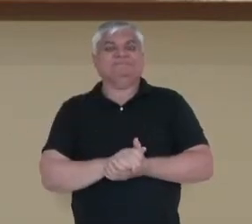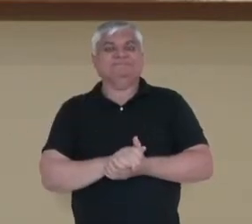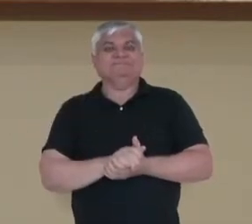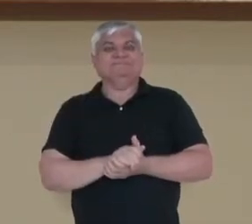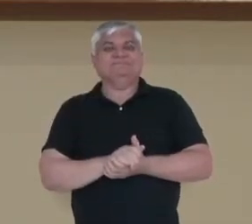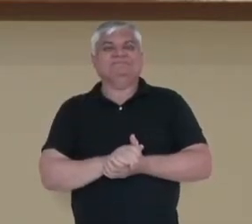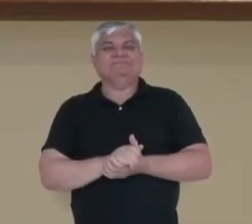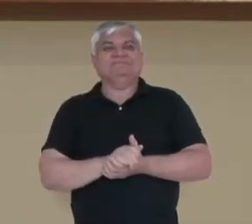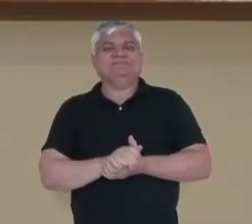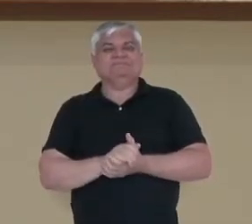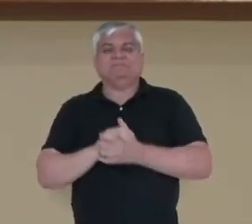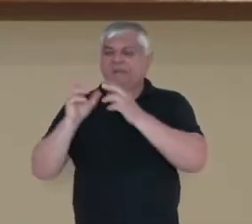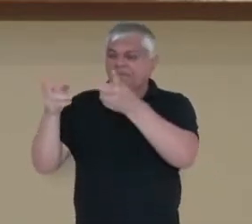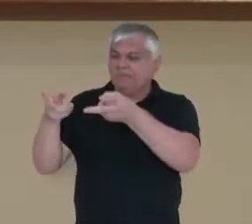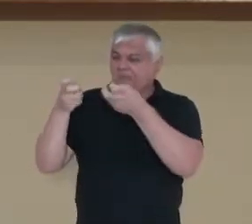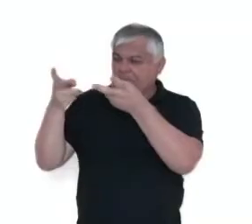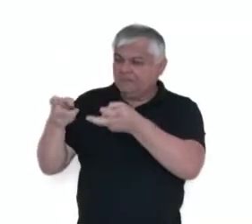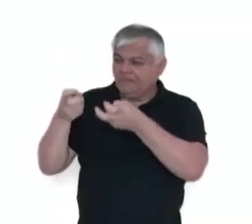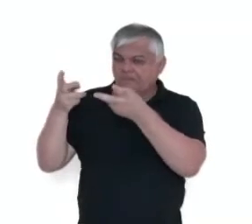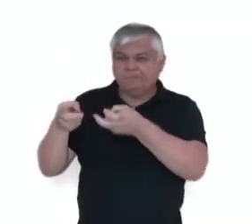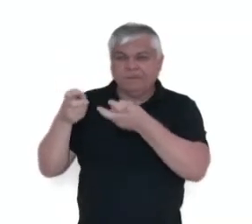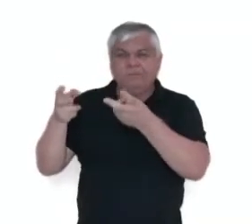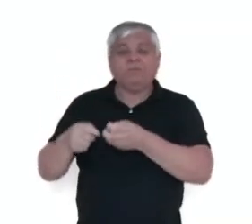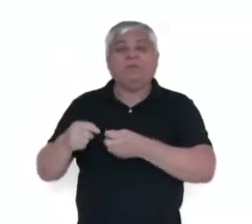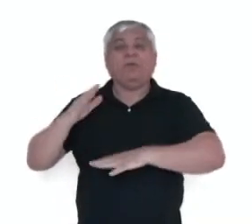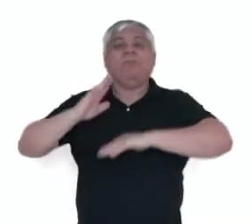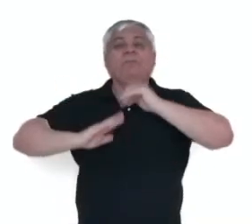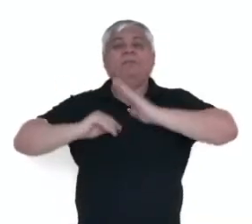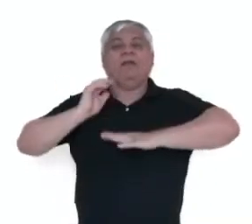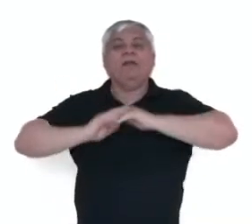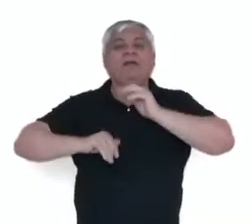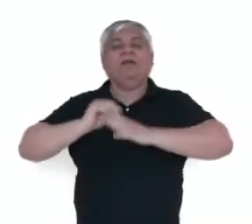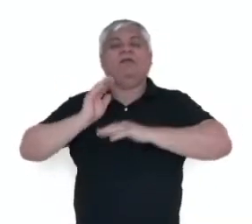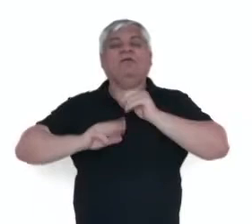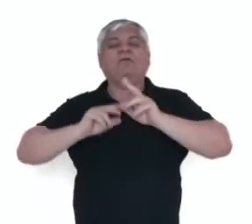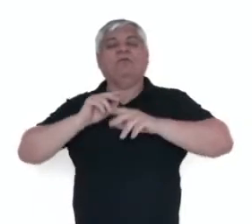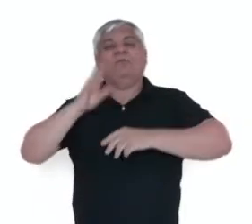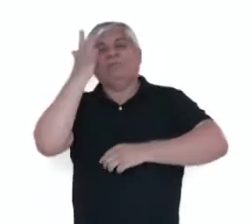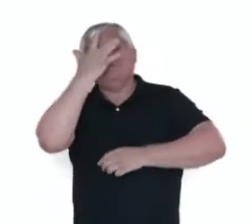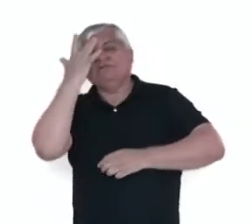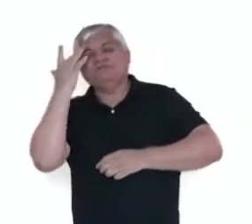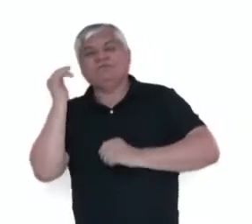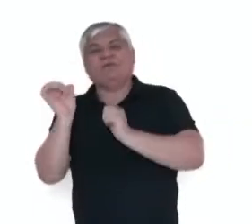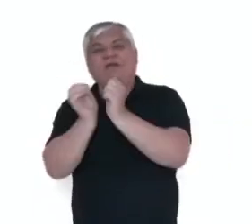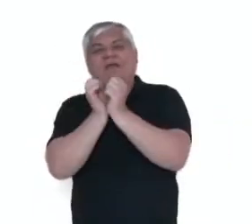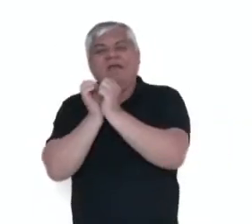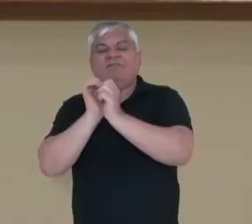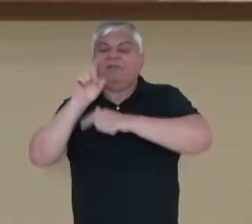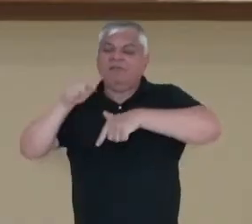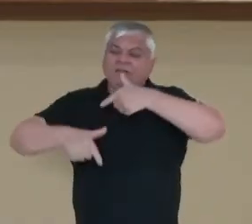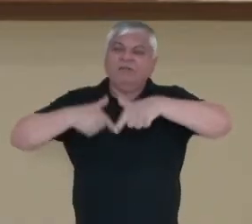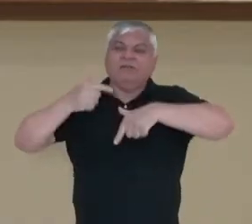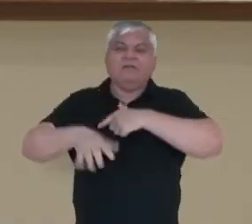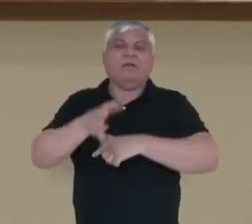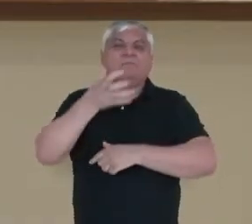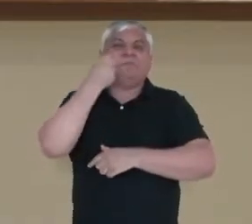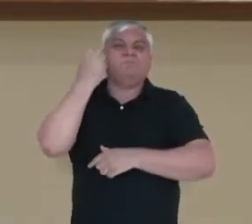Explorava, então, nós explorando a mão de obra africana, Leopoldo II, ele extraiu uma fortuna